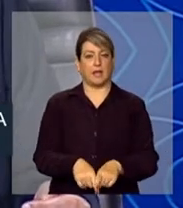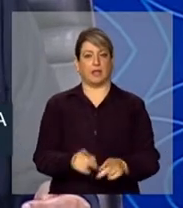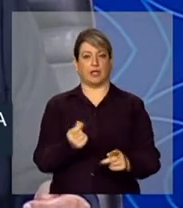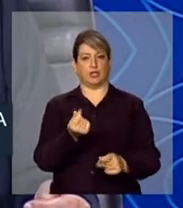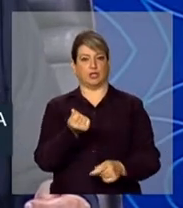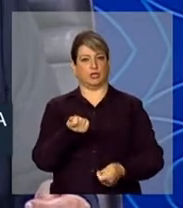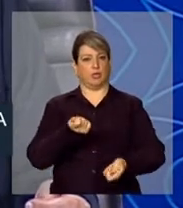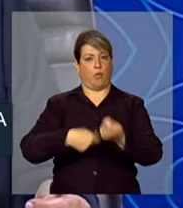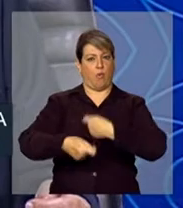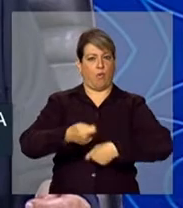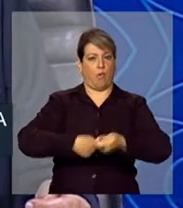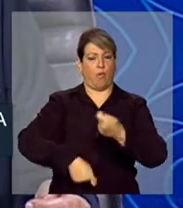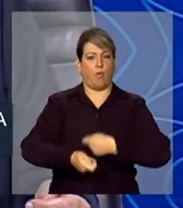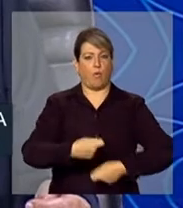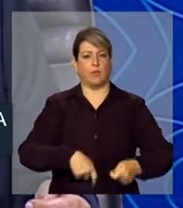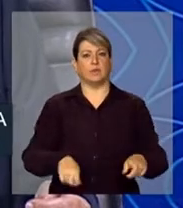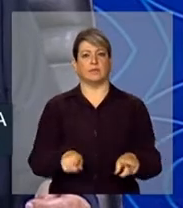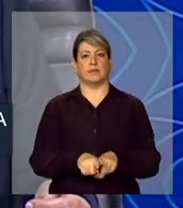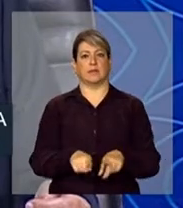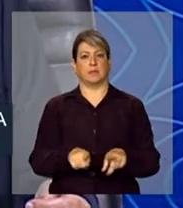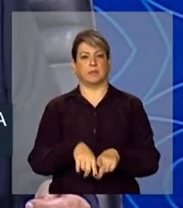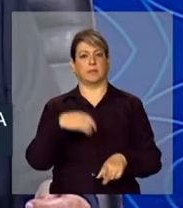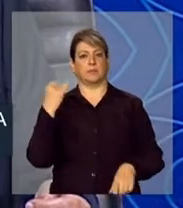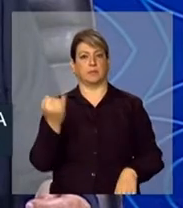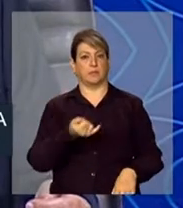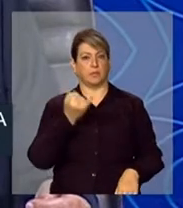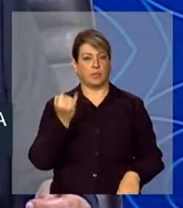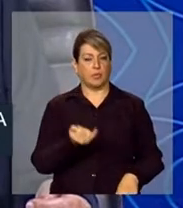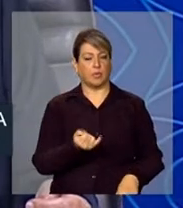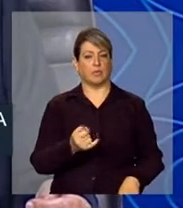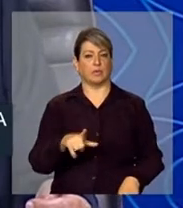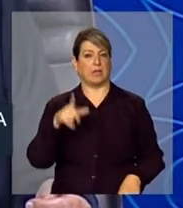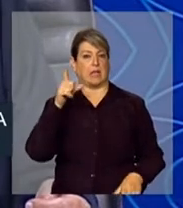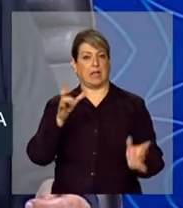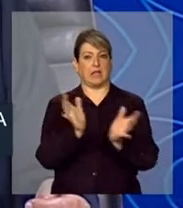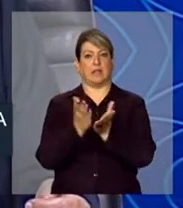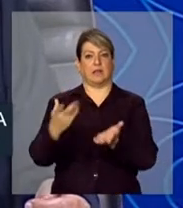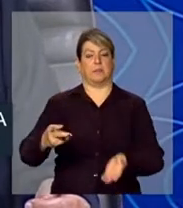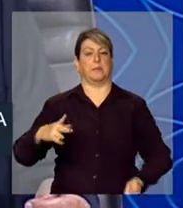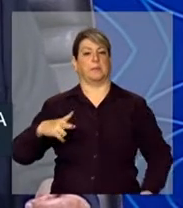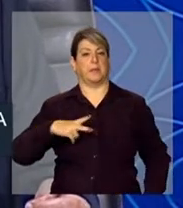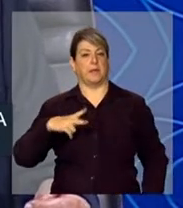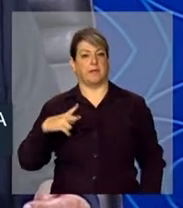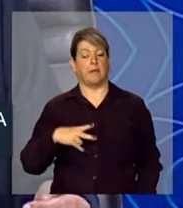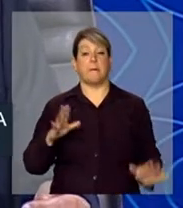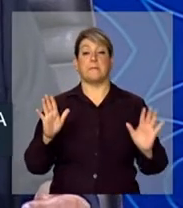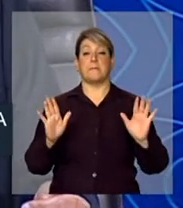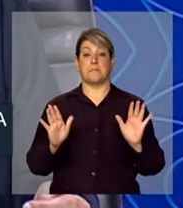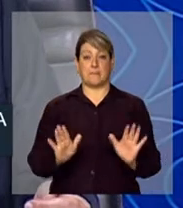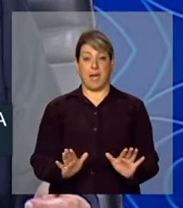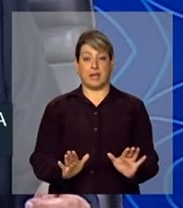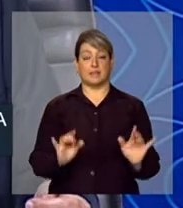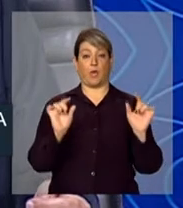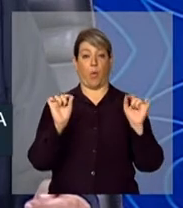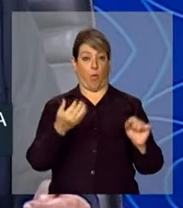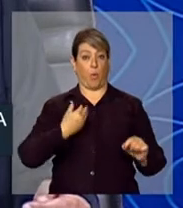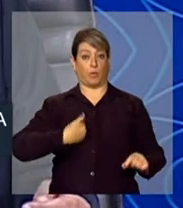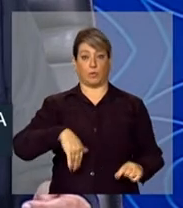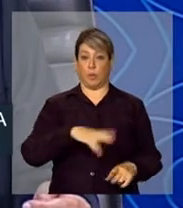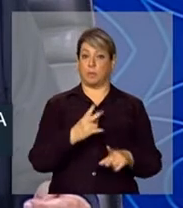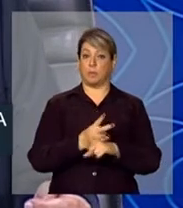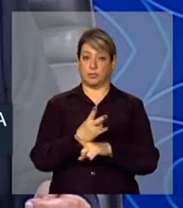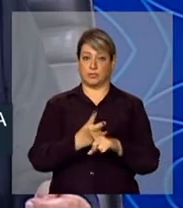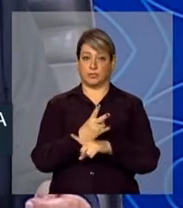economia, do comércio, de interesses privados. Mas o que nós procuramos